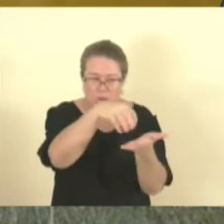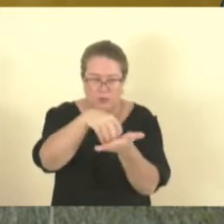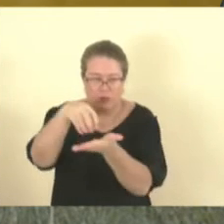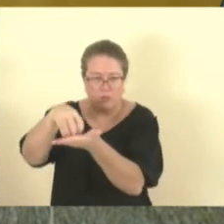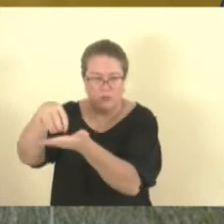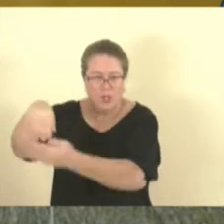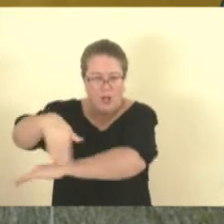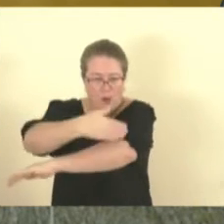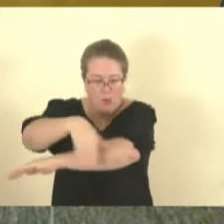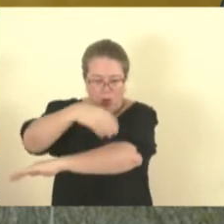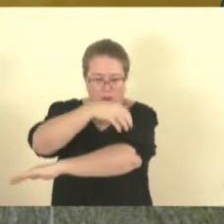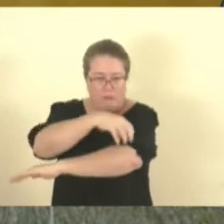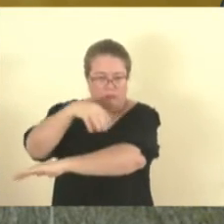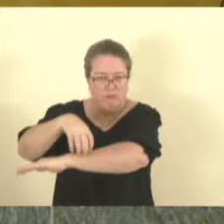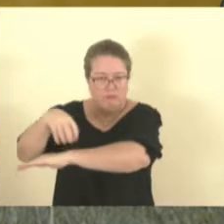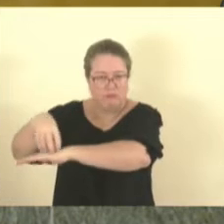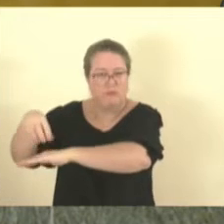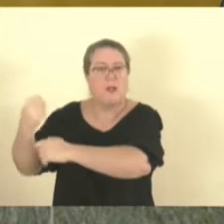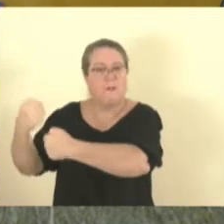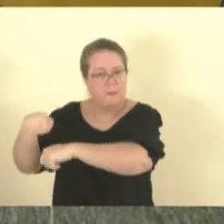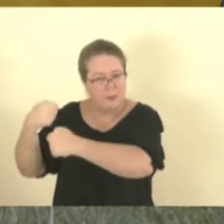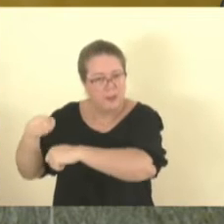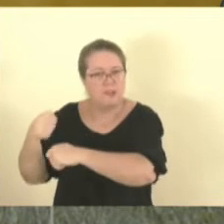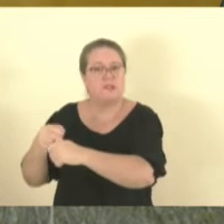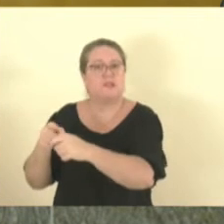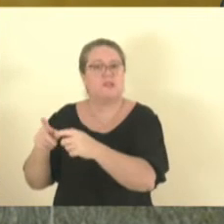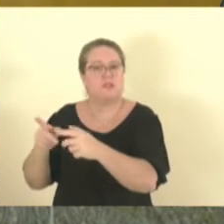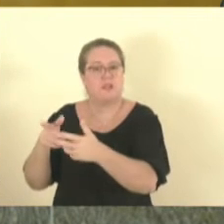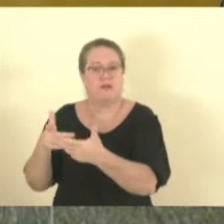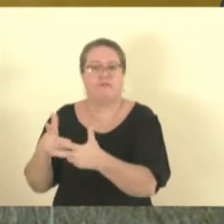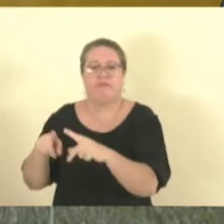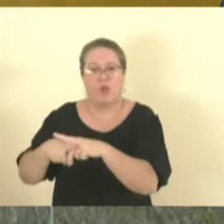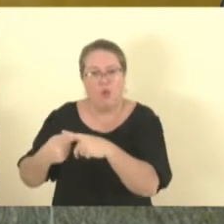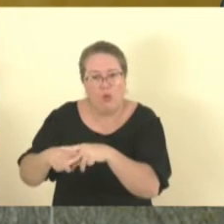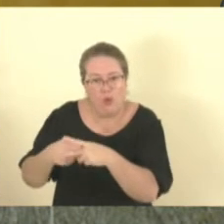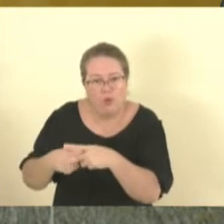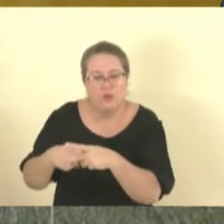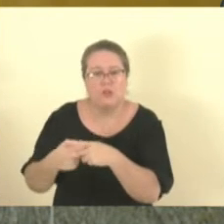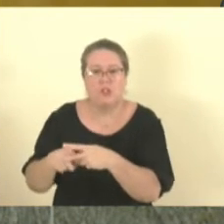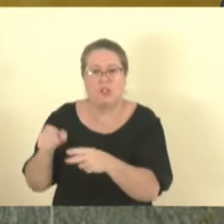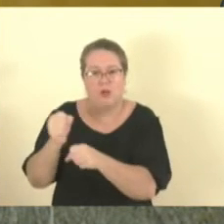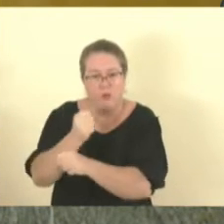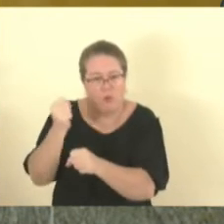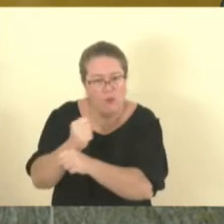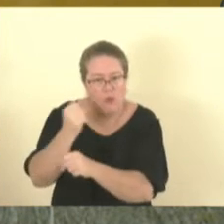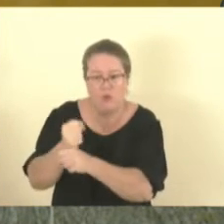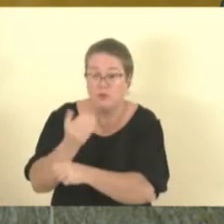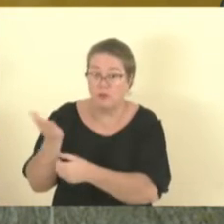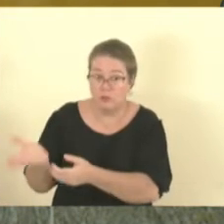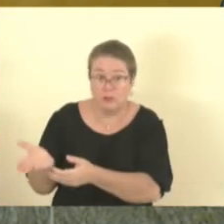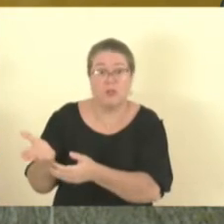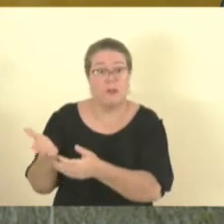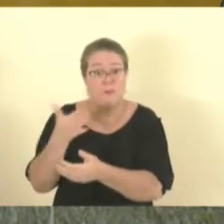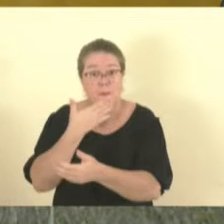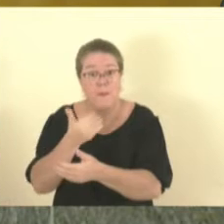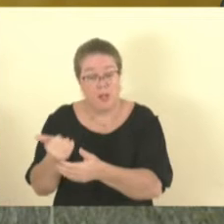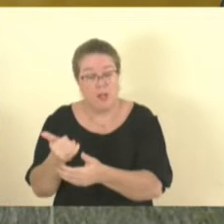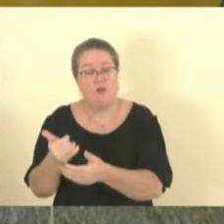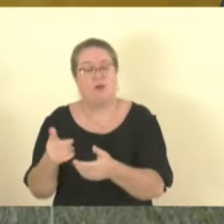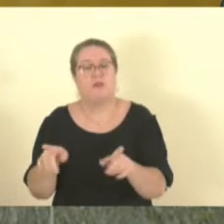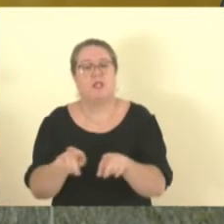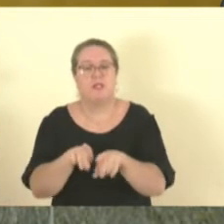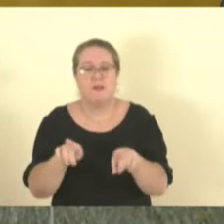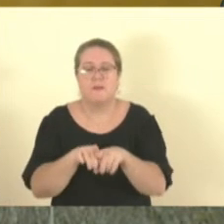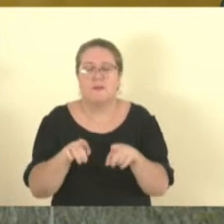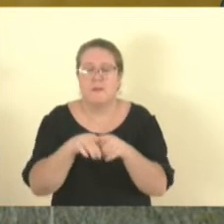porque é muito mato e as pessoas completamente abandonadas no escuro. E mais uma vez, Freitas, agradecer a você pelo